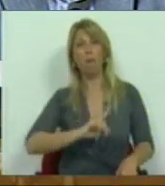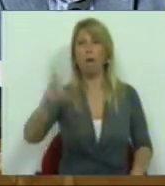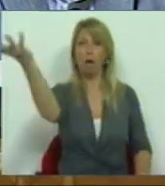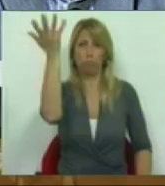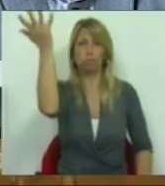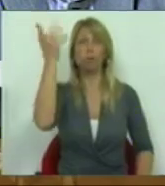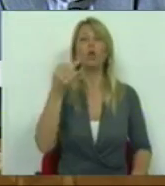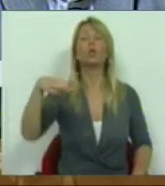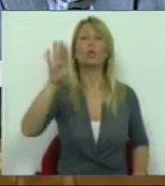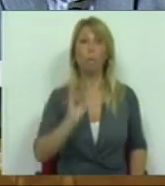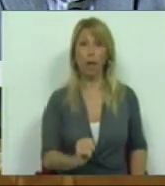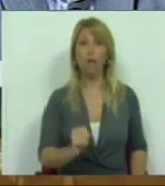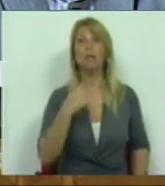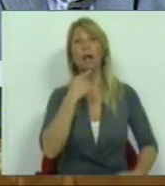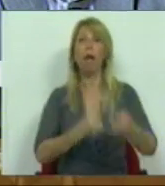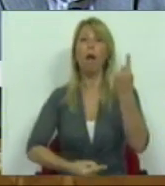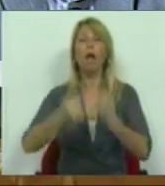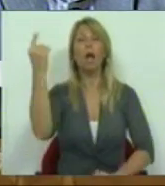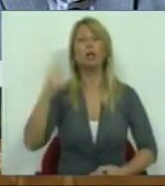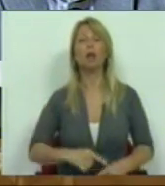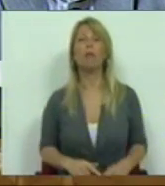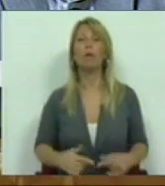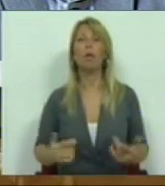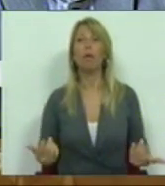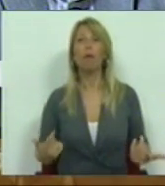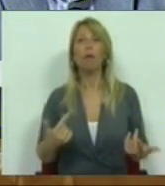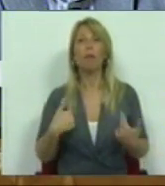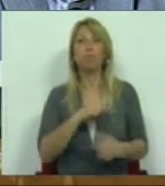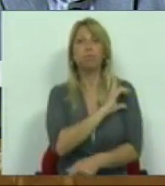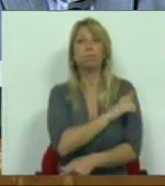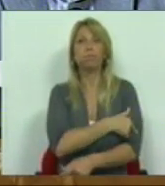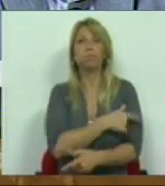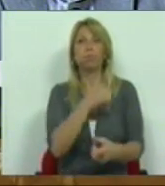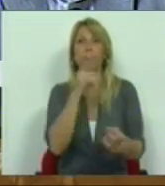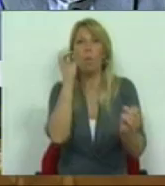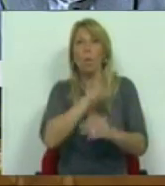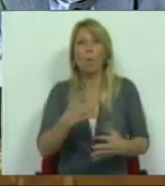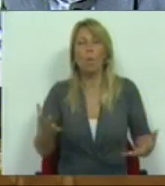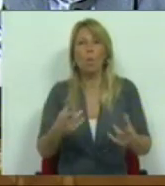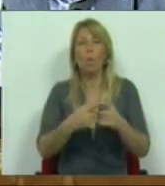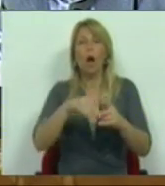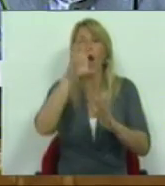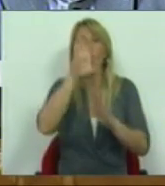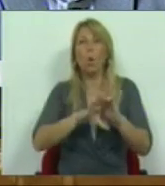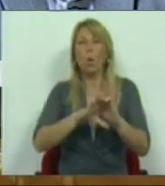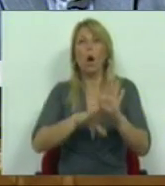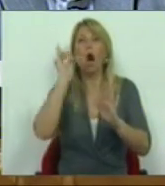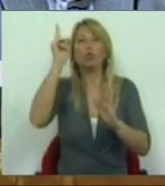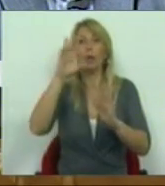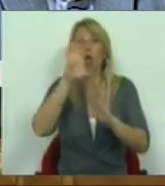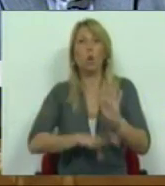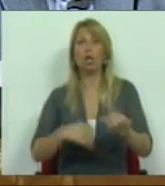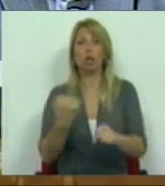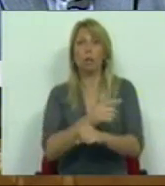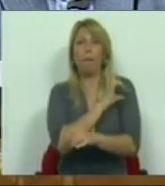Socialista, que se queixavam da falta de poderes da Autoridade para as Condições de Trabalho. E